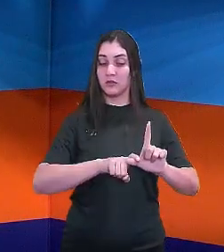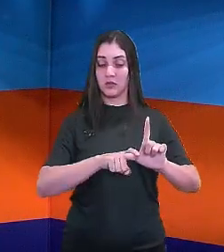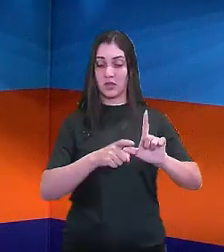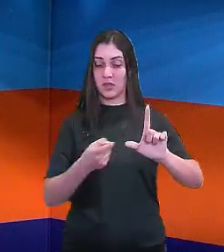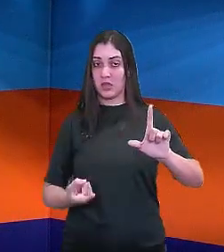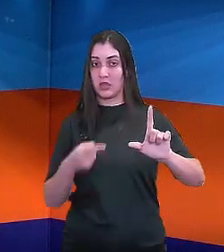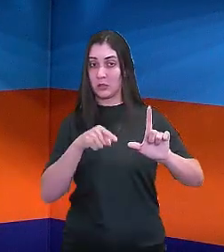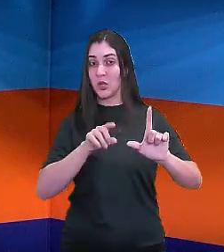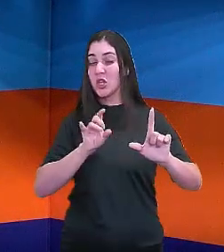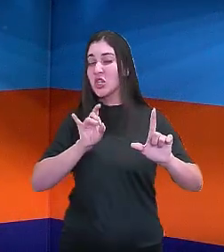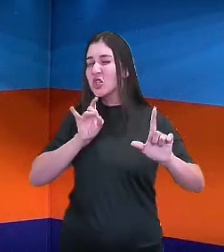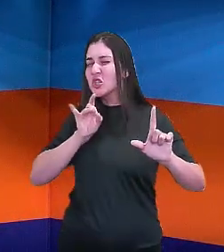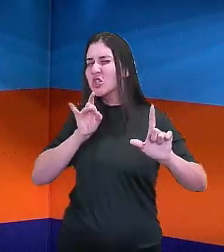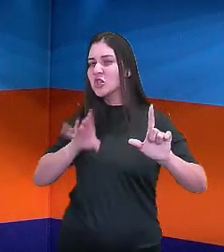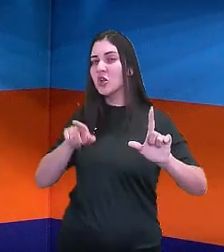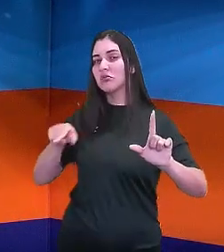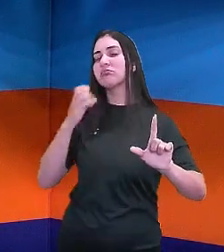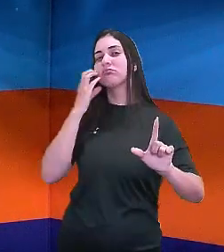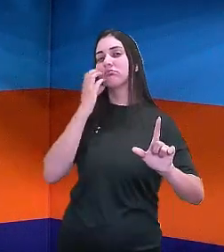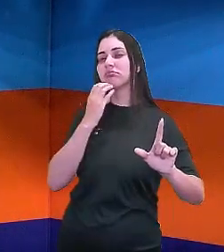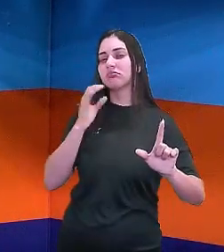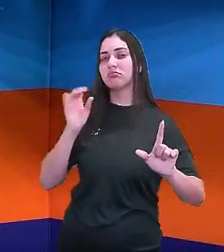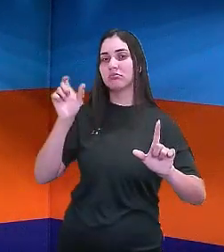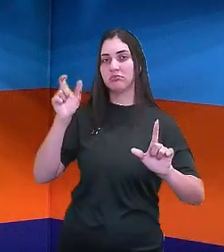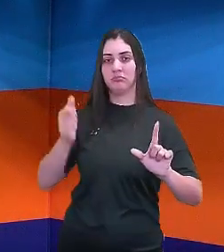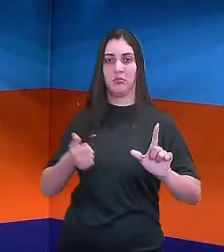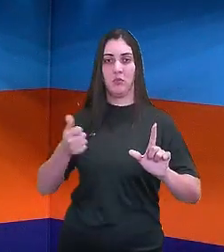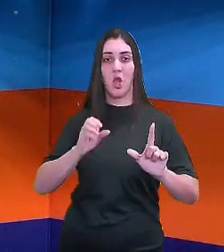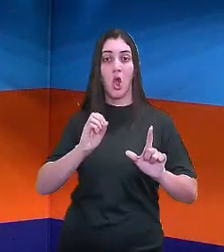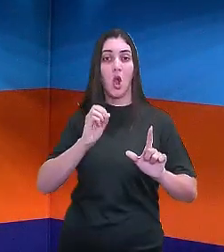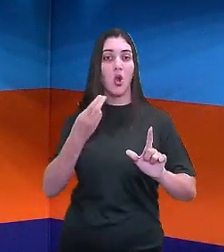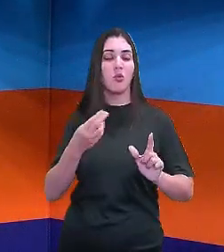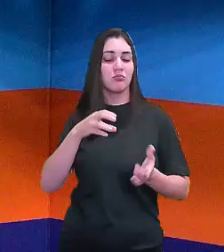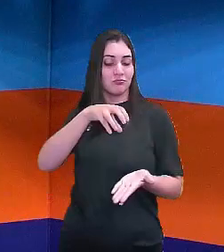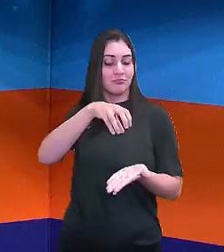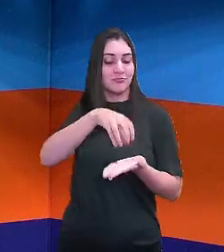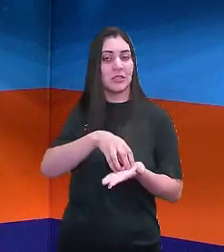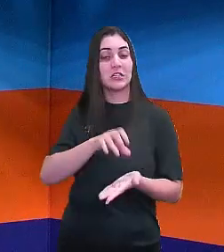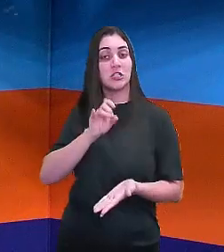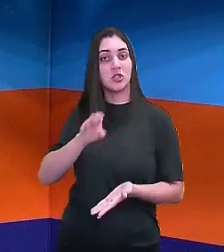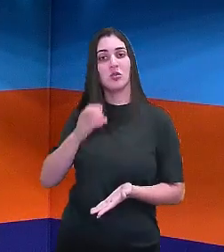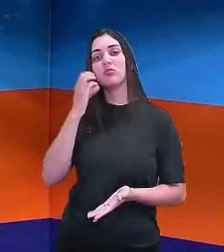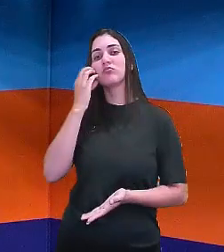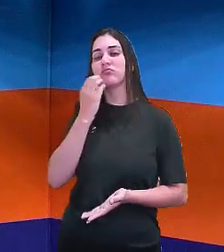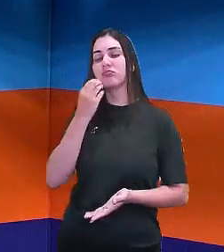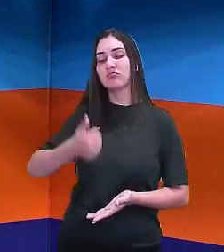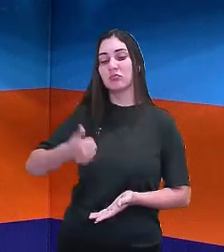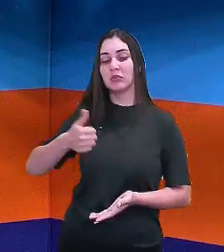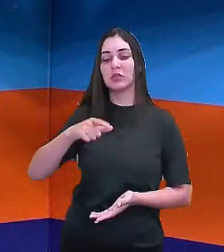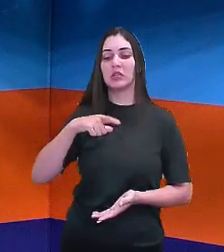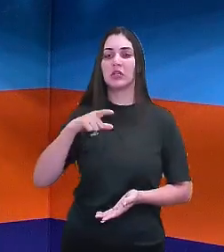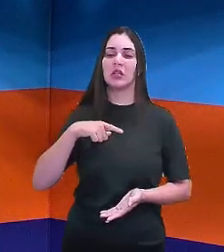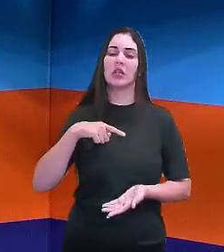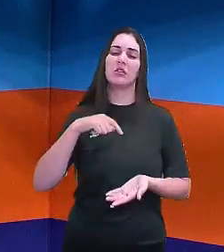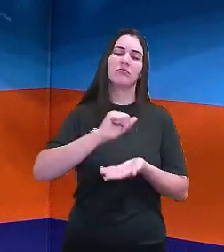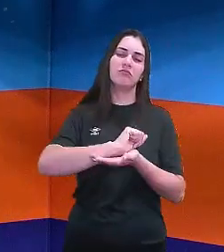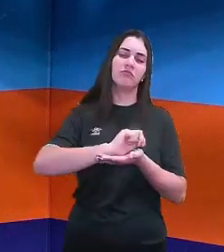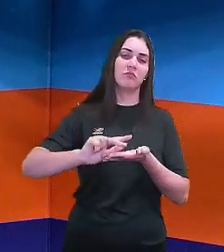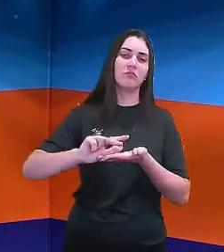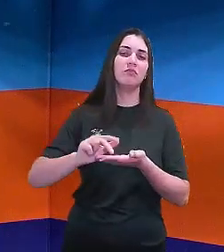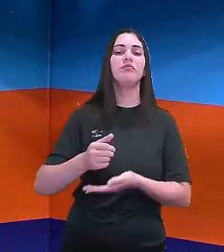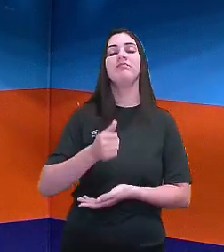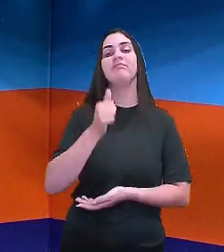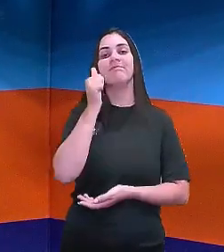dependeu apenas dele, ou não está centralizada apenas na figura dele? Existiram mulheres